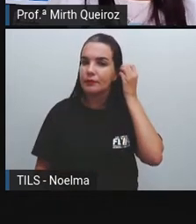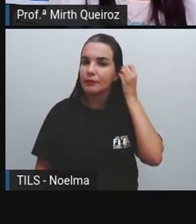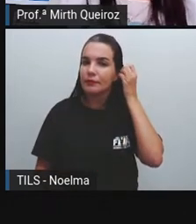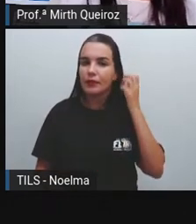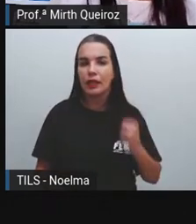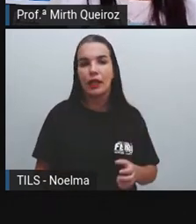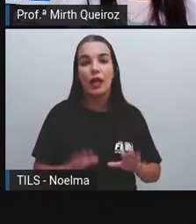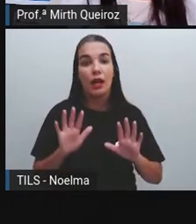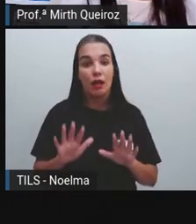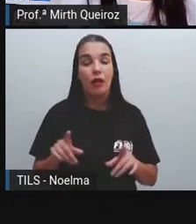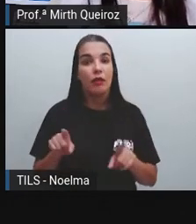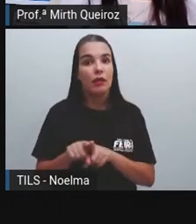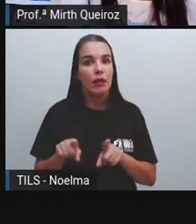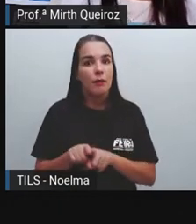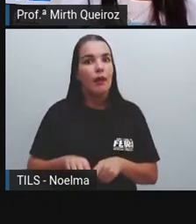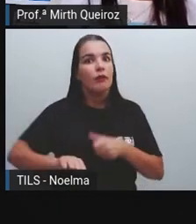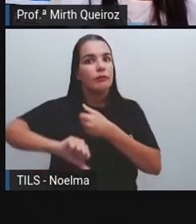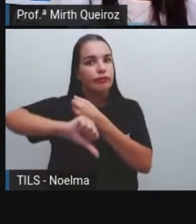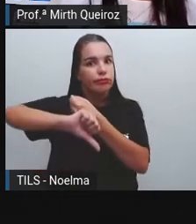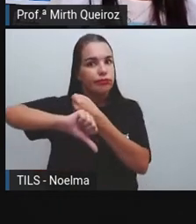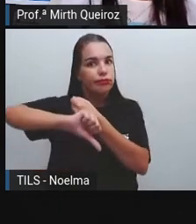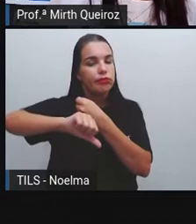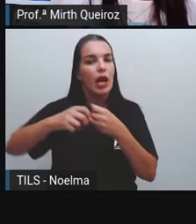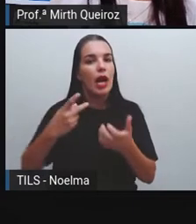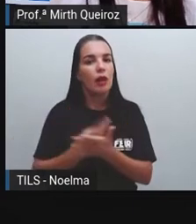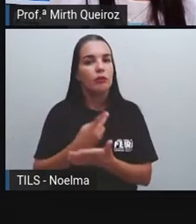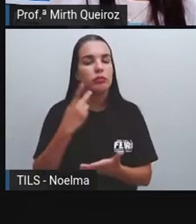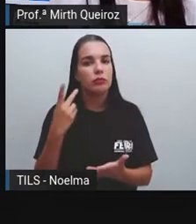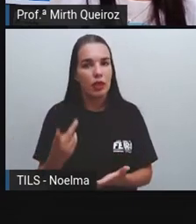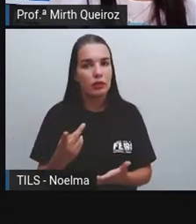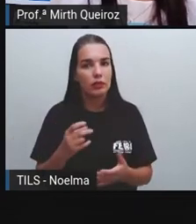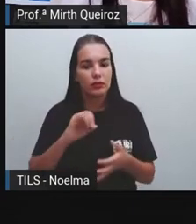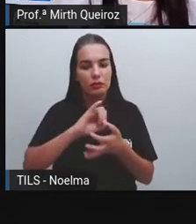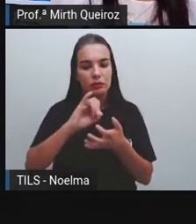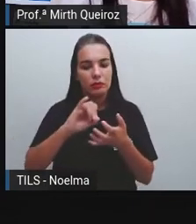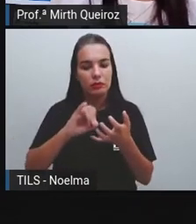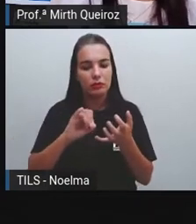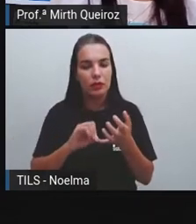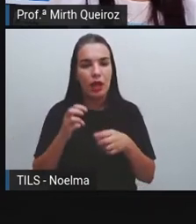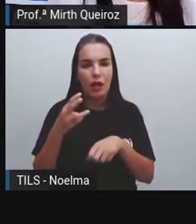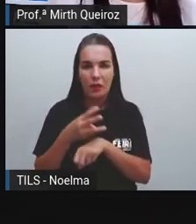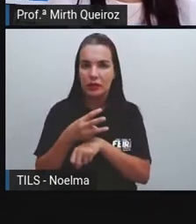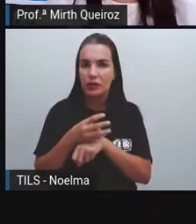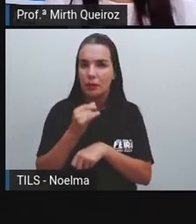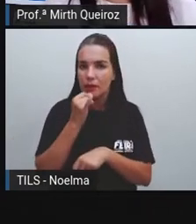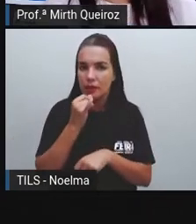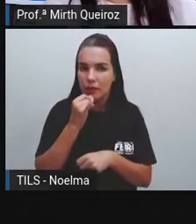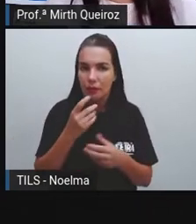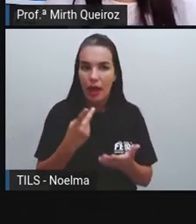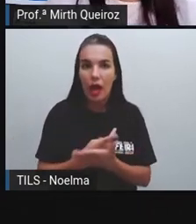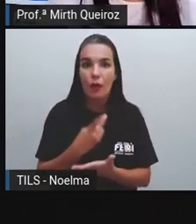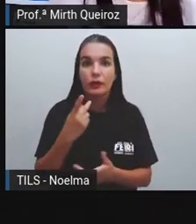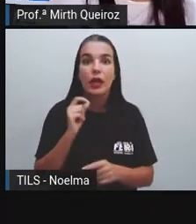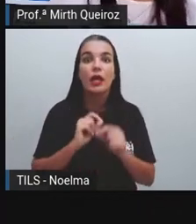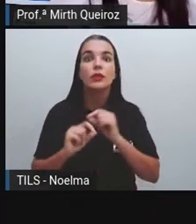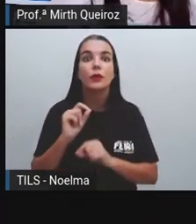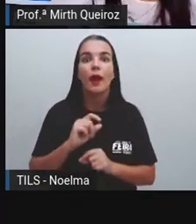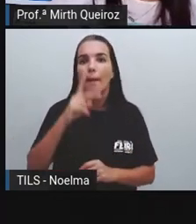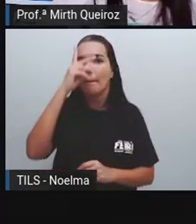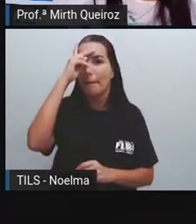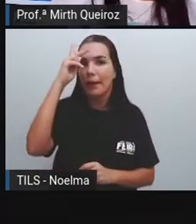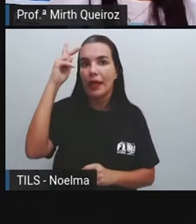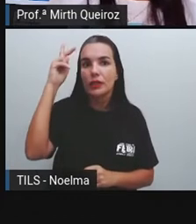Fora também Os crimes Que acontecem Nas redes sociais Como por exemplo No WhatsApp Está acontecendo Muito de pessoas